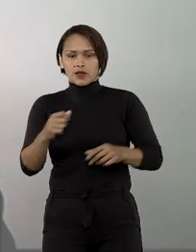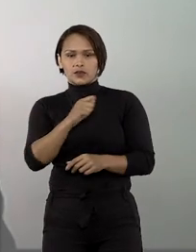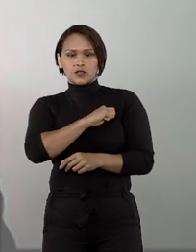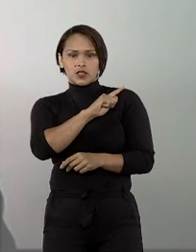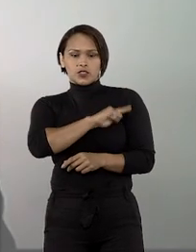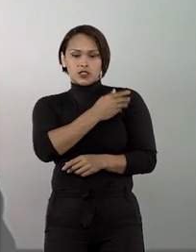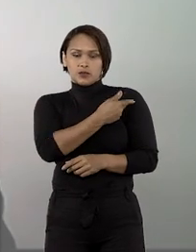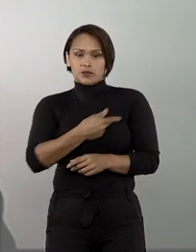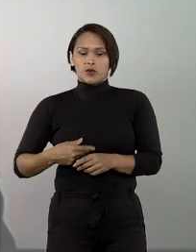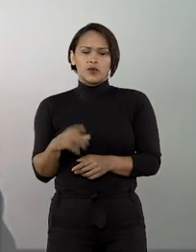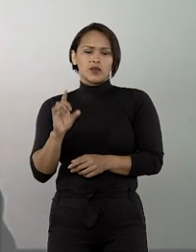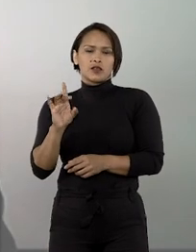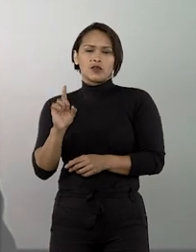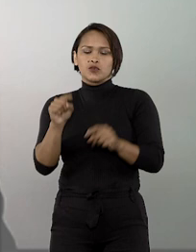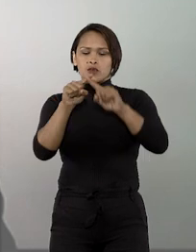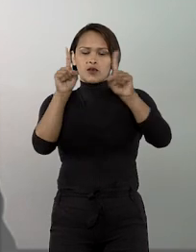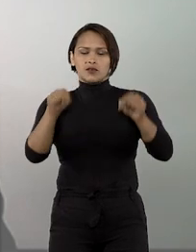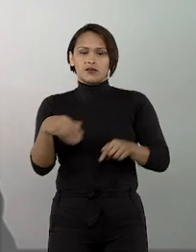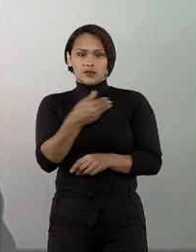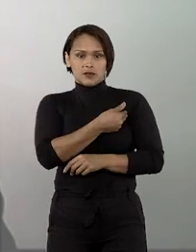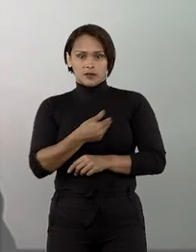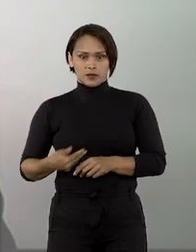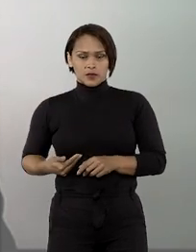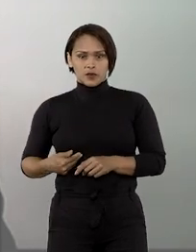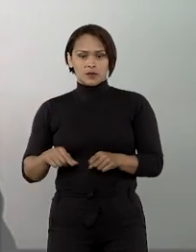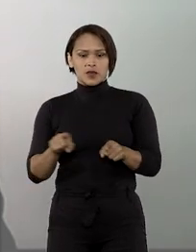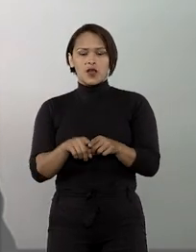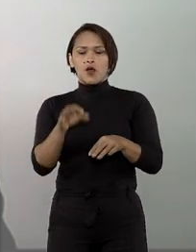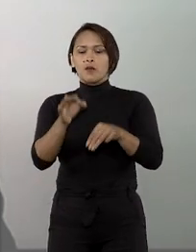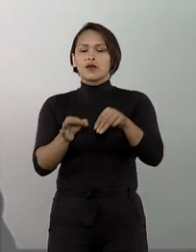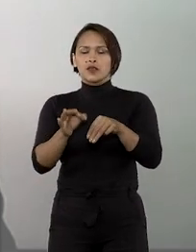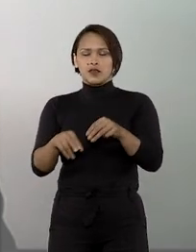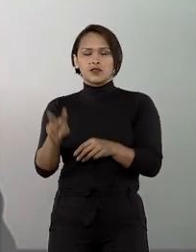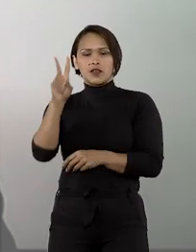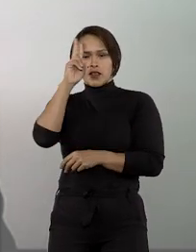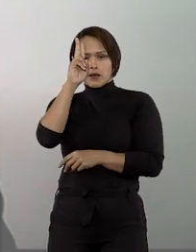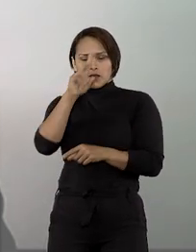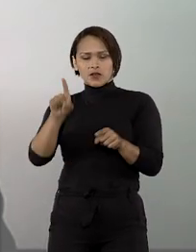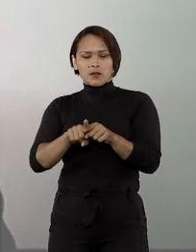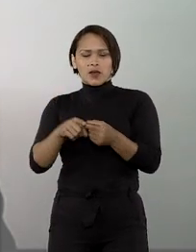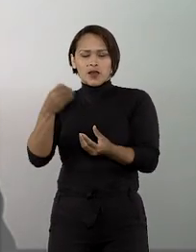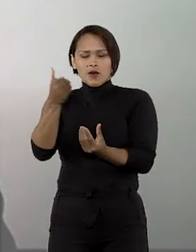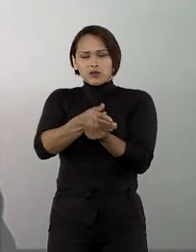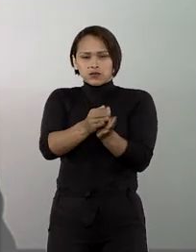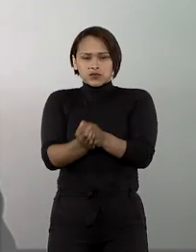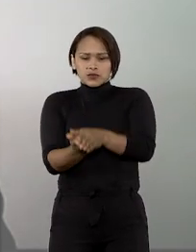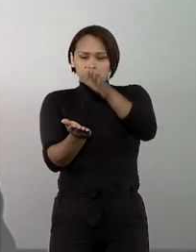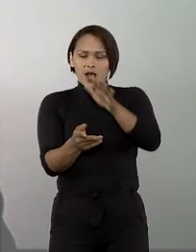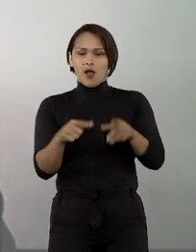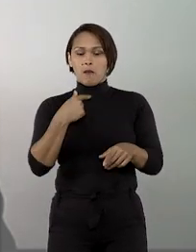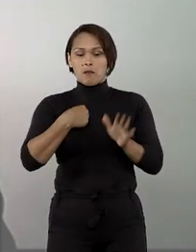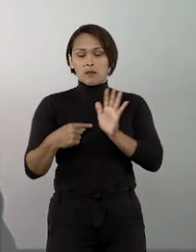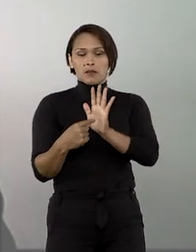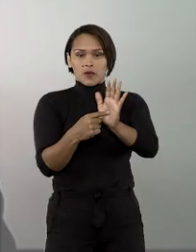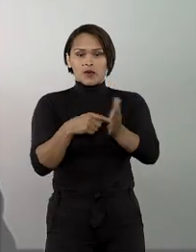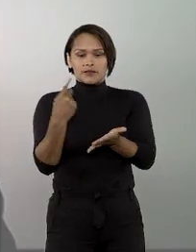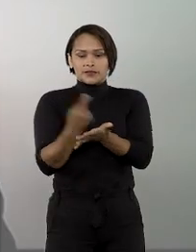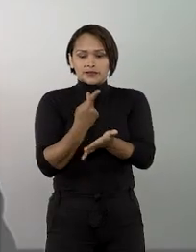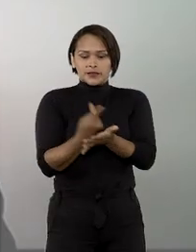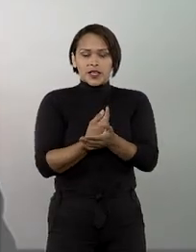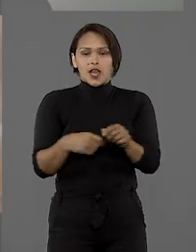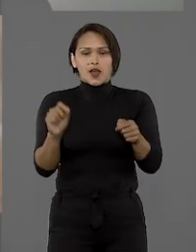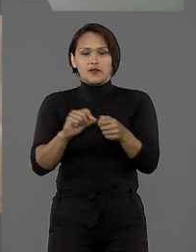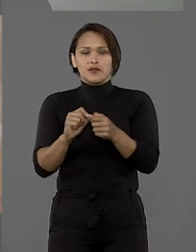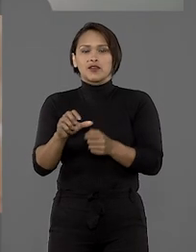público que não se restringe aos servidores públicos. O ministro ressaltou que os autos evidenciam supostas irregularidades cometidas